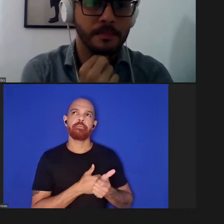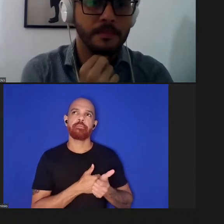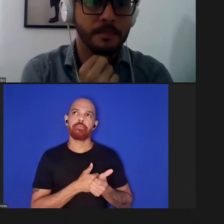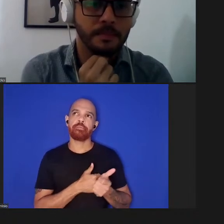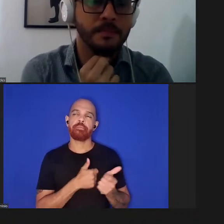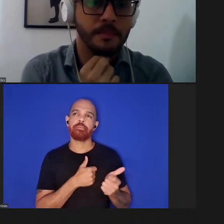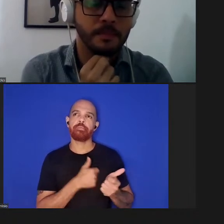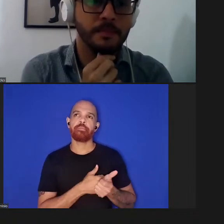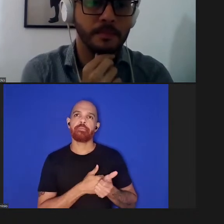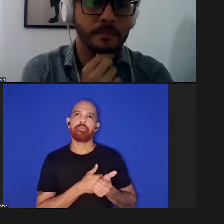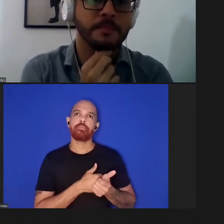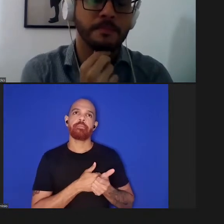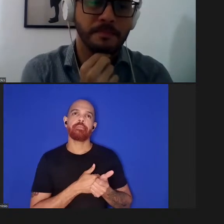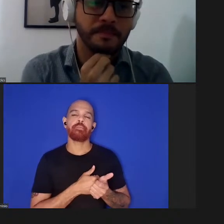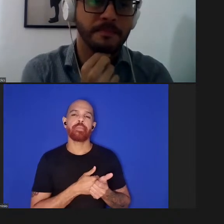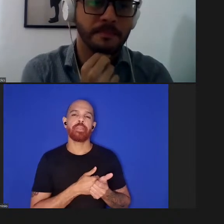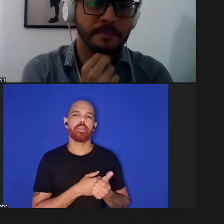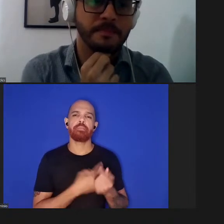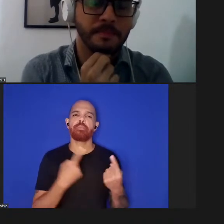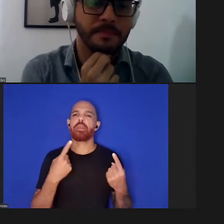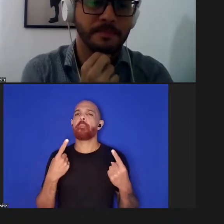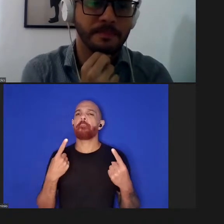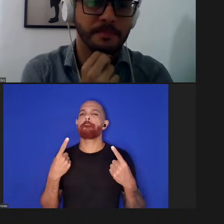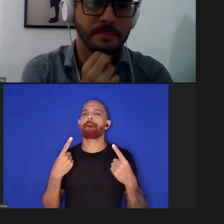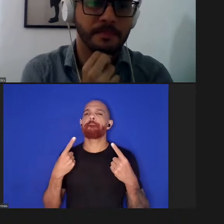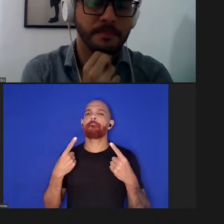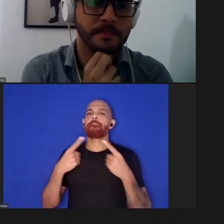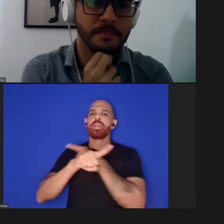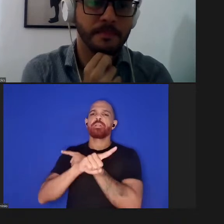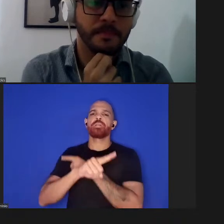um antivacina ou